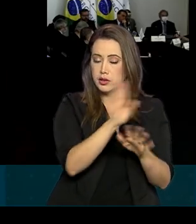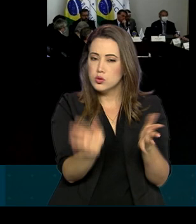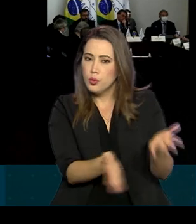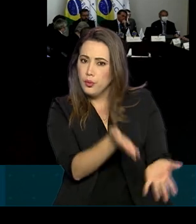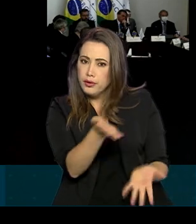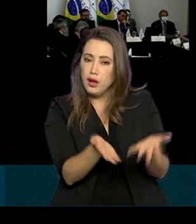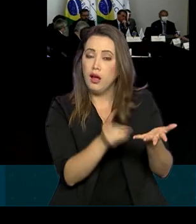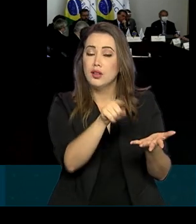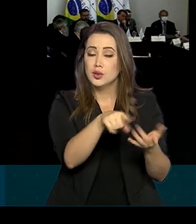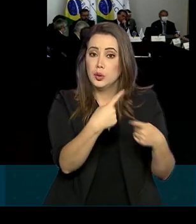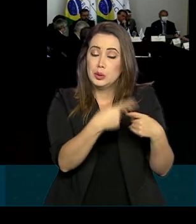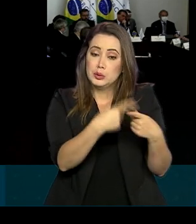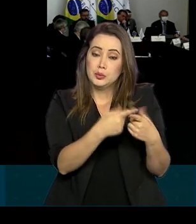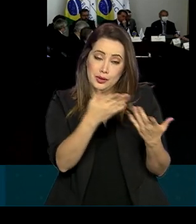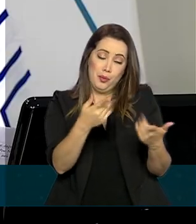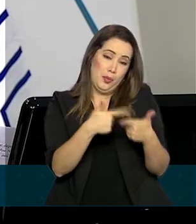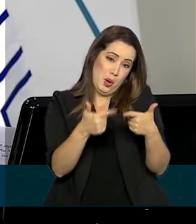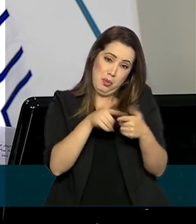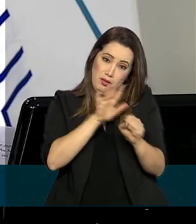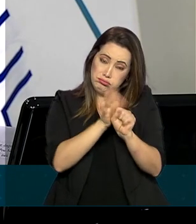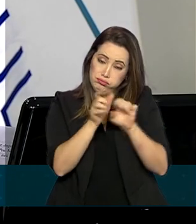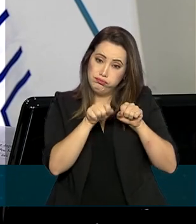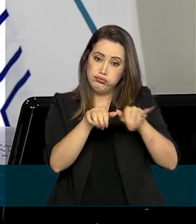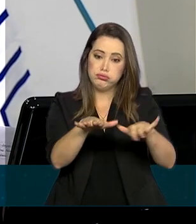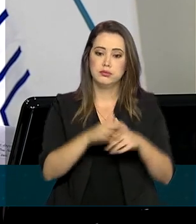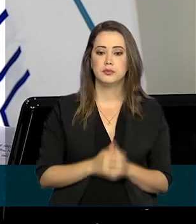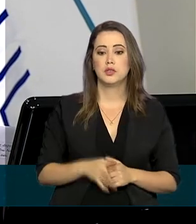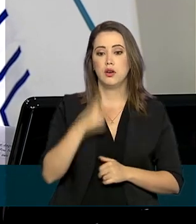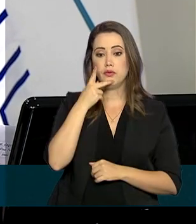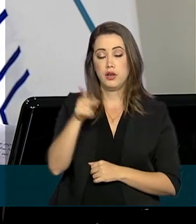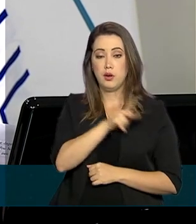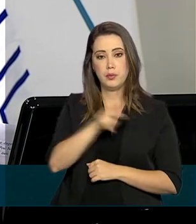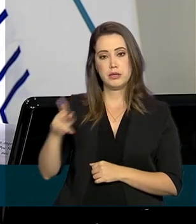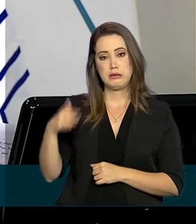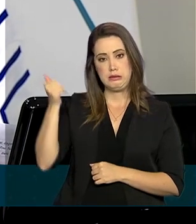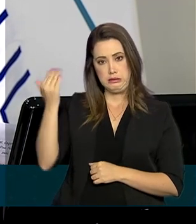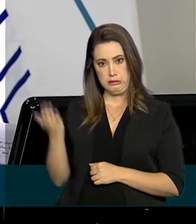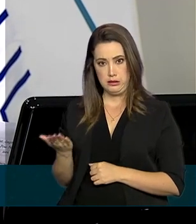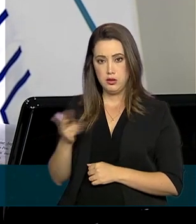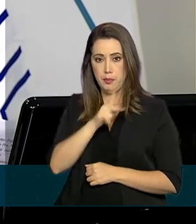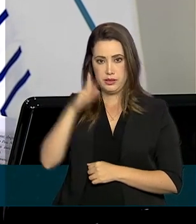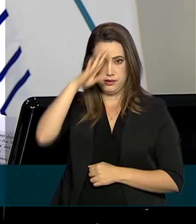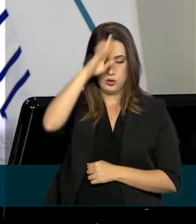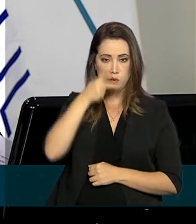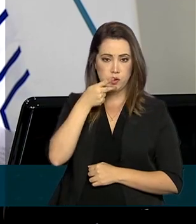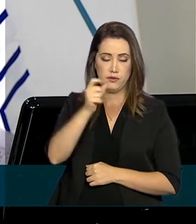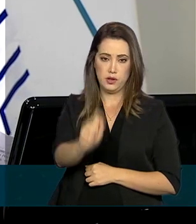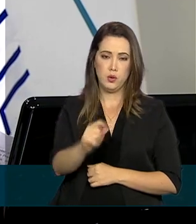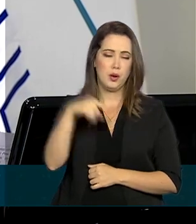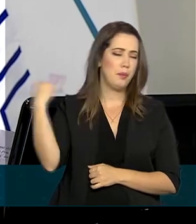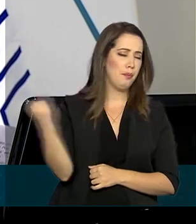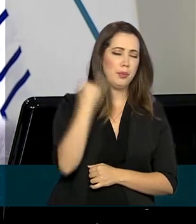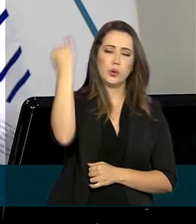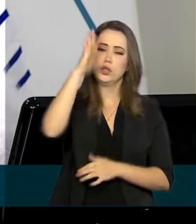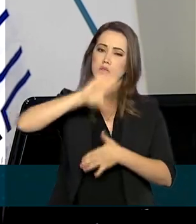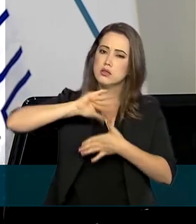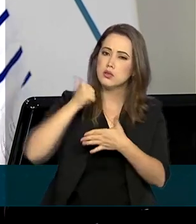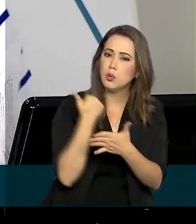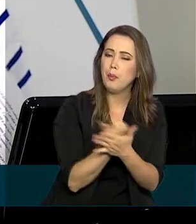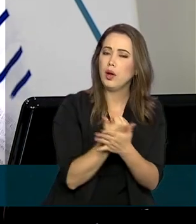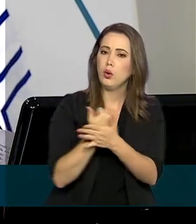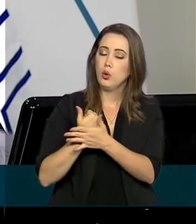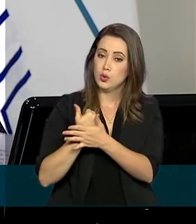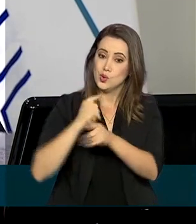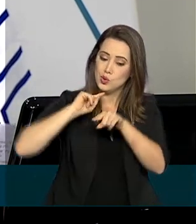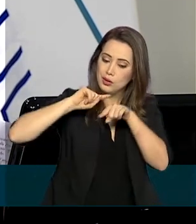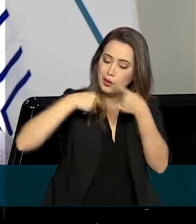necessário em tempos de pandemia. Ao discursar, o presidente Jair Bolsonaro reafirmou a importância do Mercosul no cenário